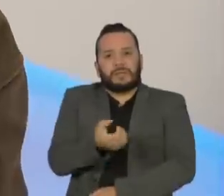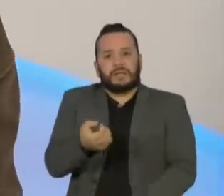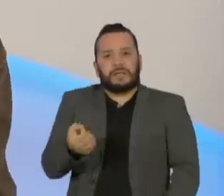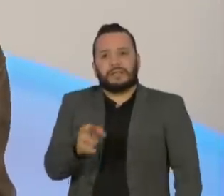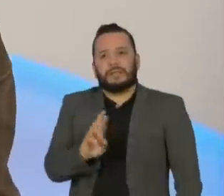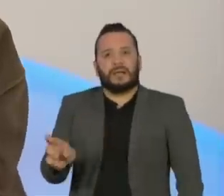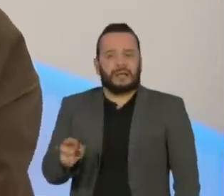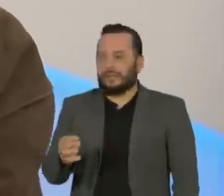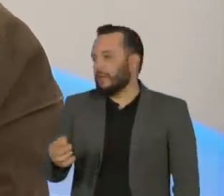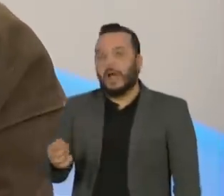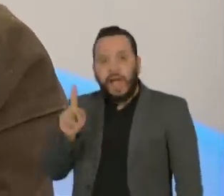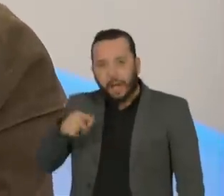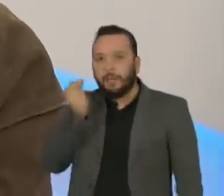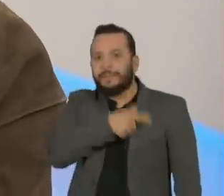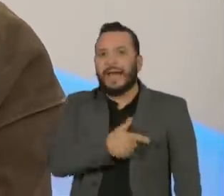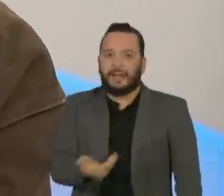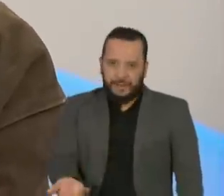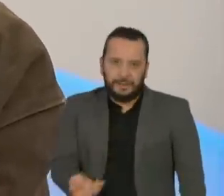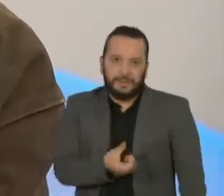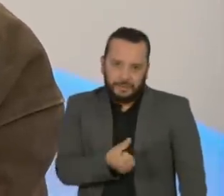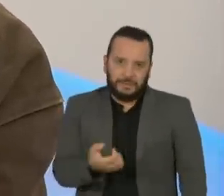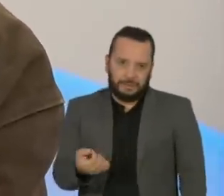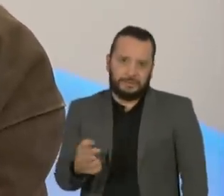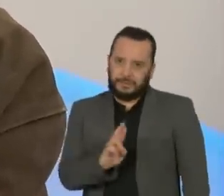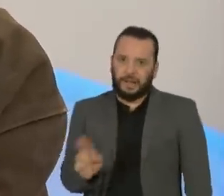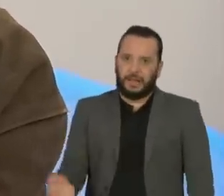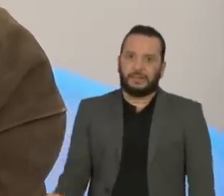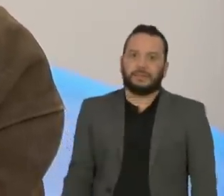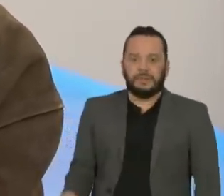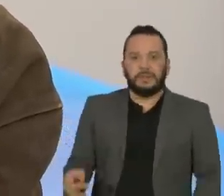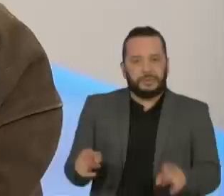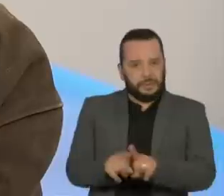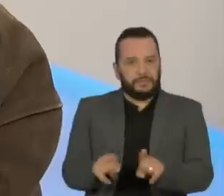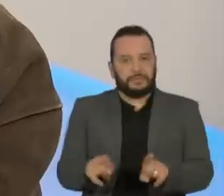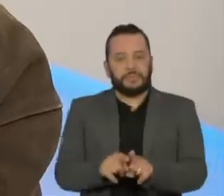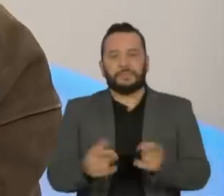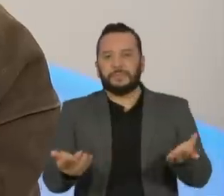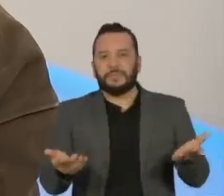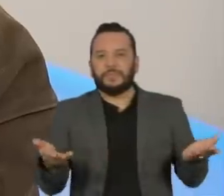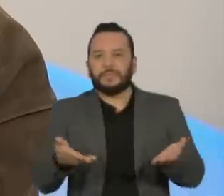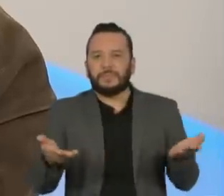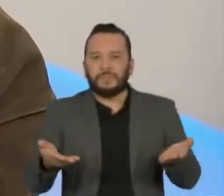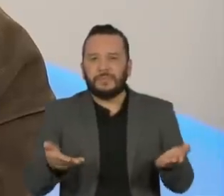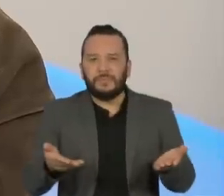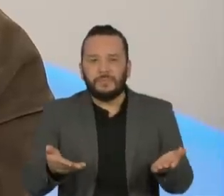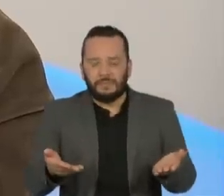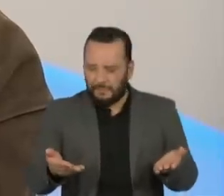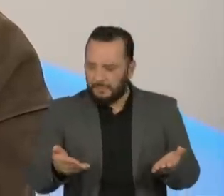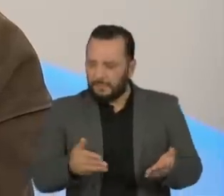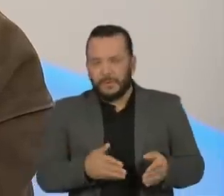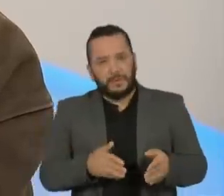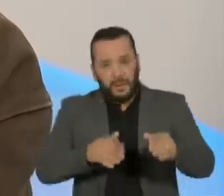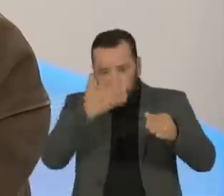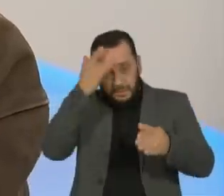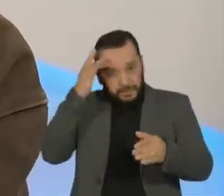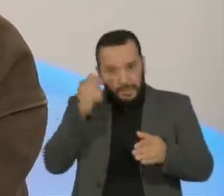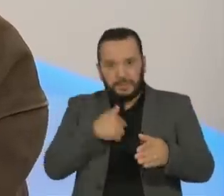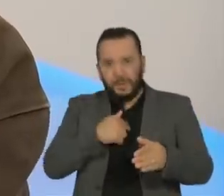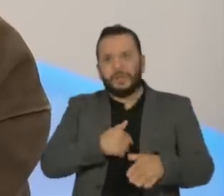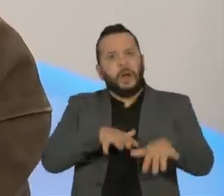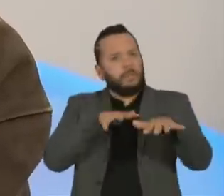sadismo do governo. Então, essa explosão, ela é absolutamente legítima,